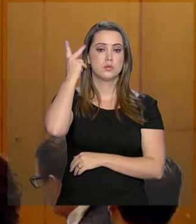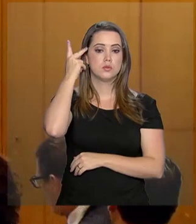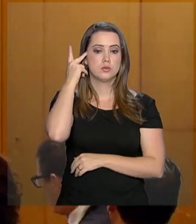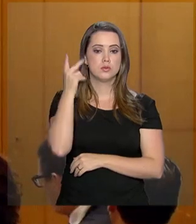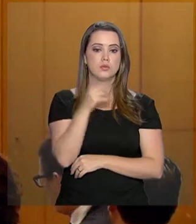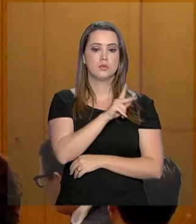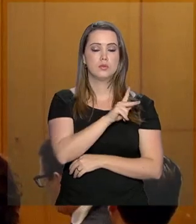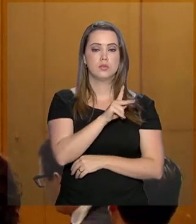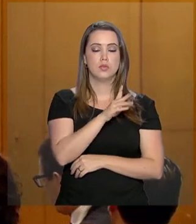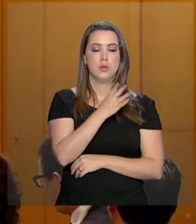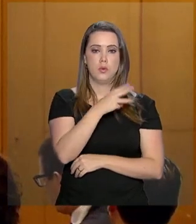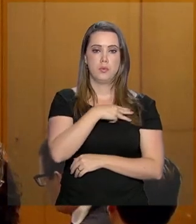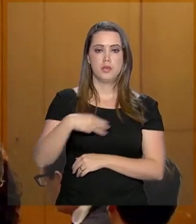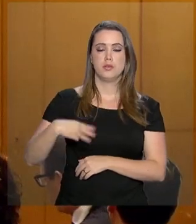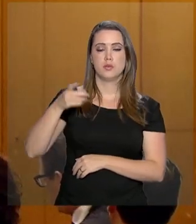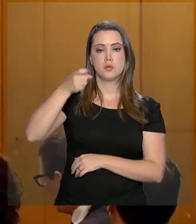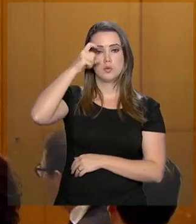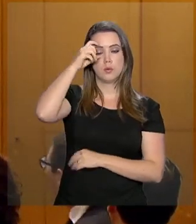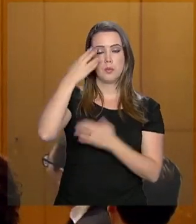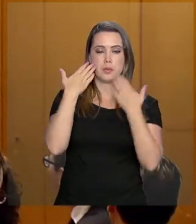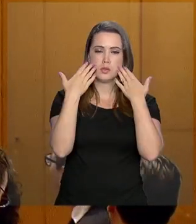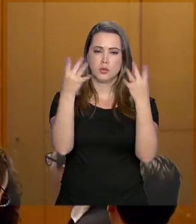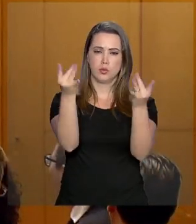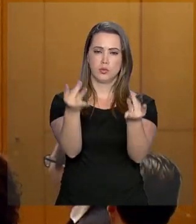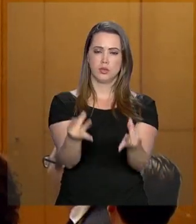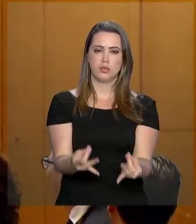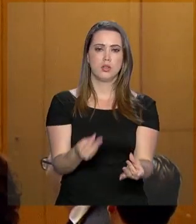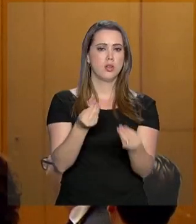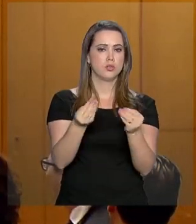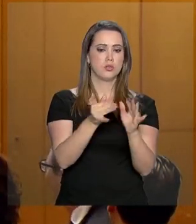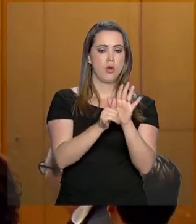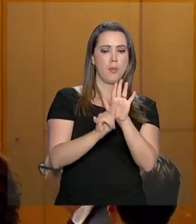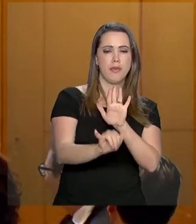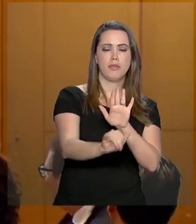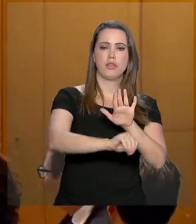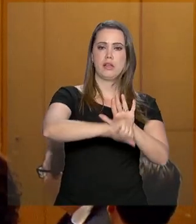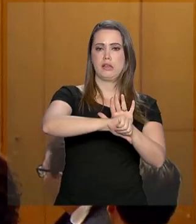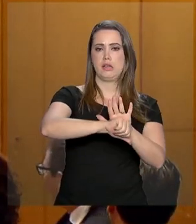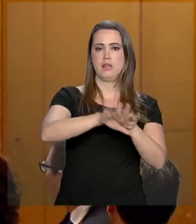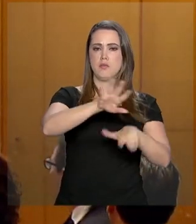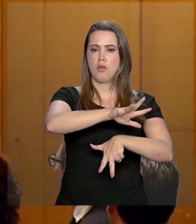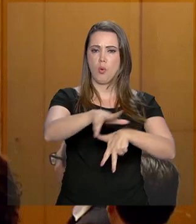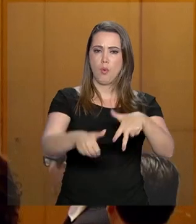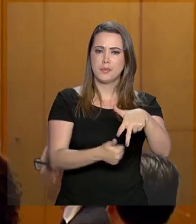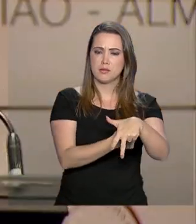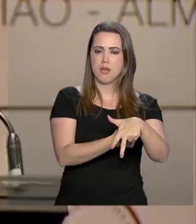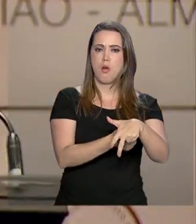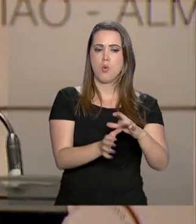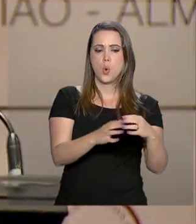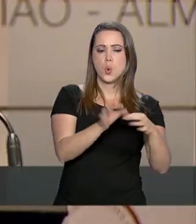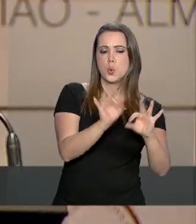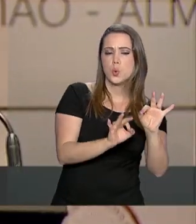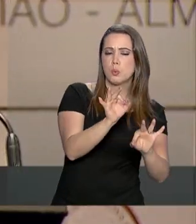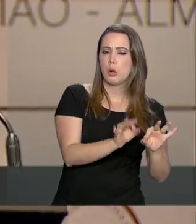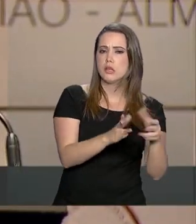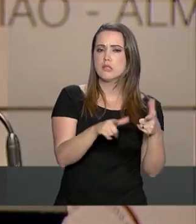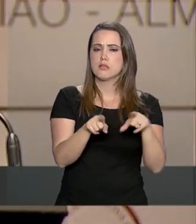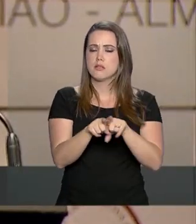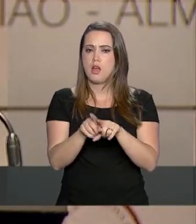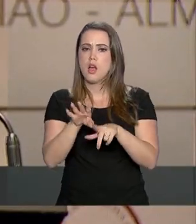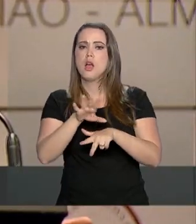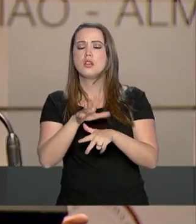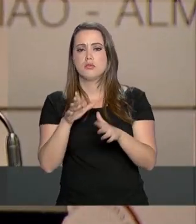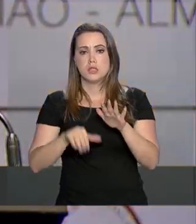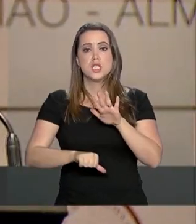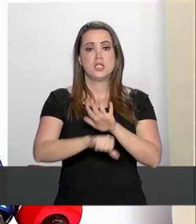Sérgio Mouro apresentou detalhes do projeto anticrime, com medidas contra a corrupção, crime organizado e crimes praticados com